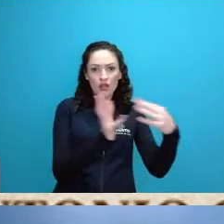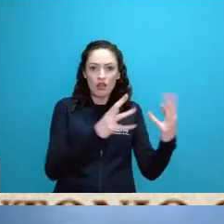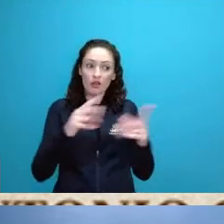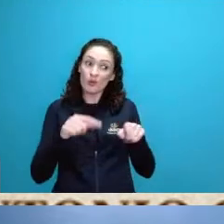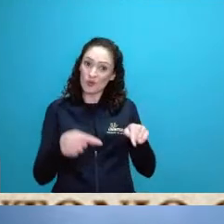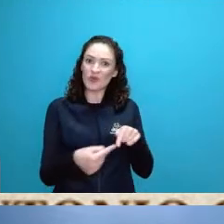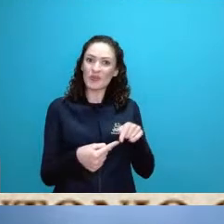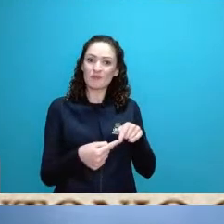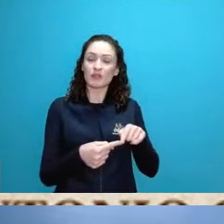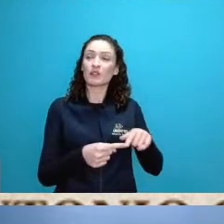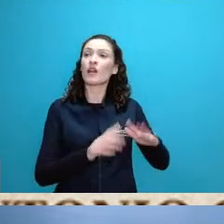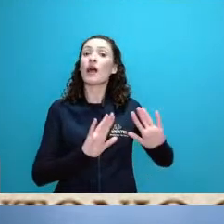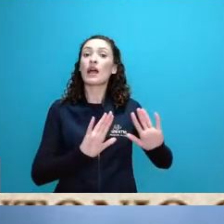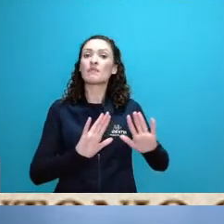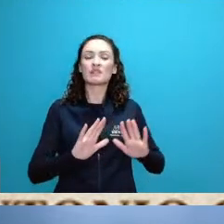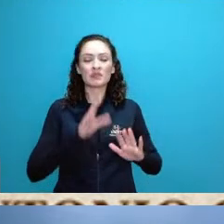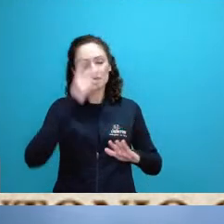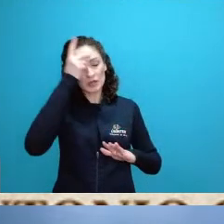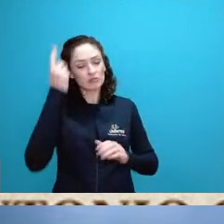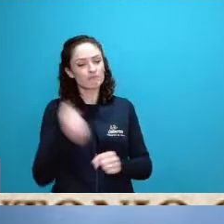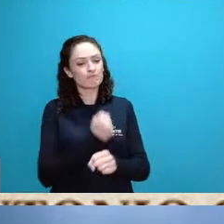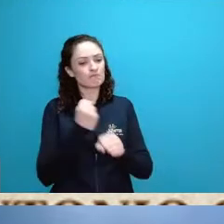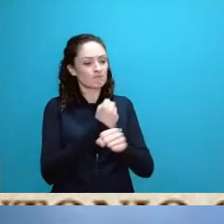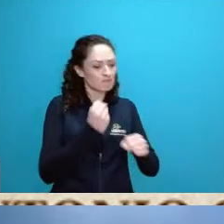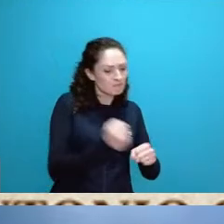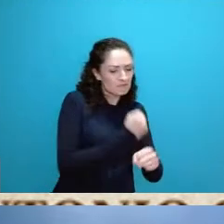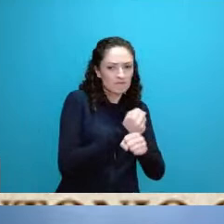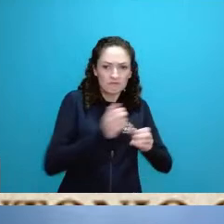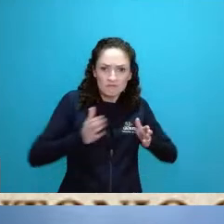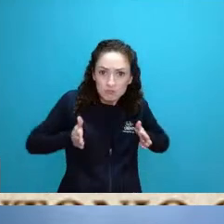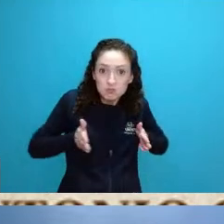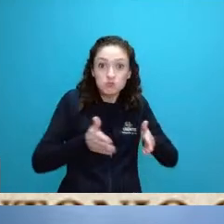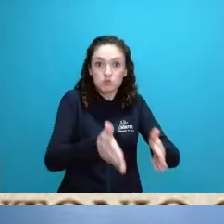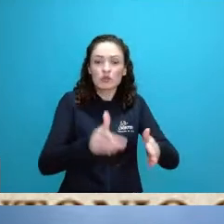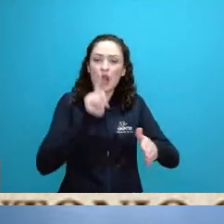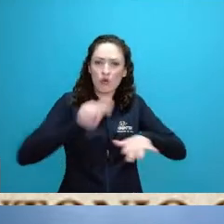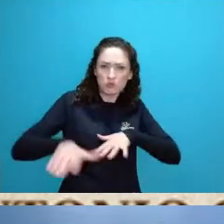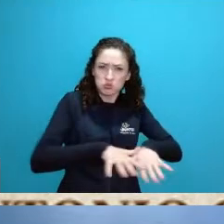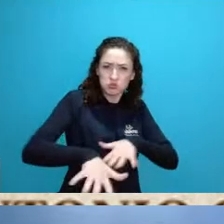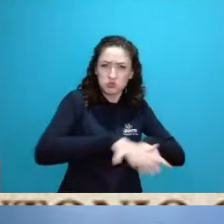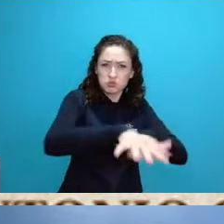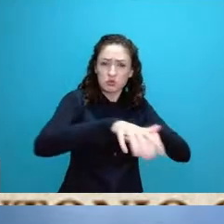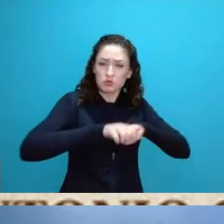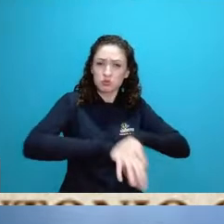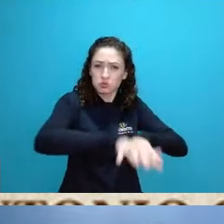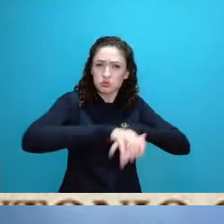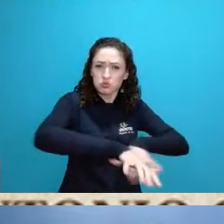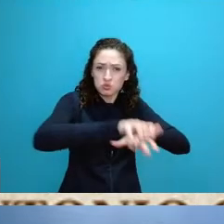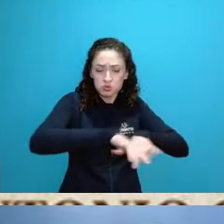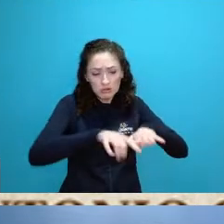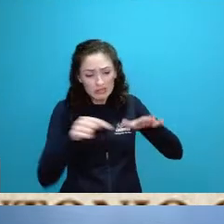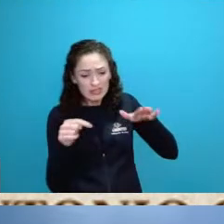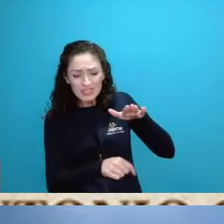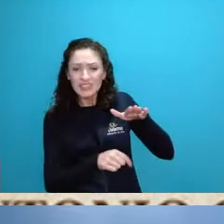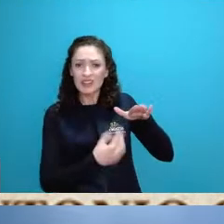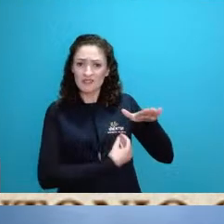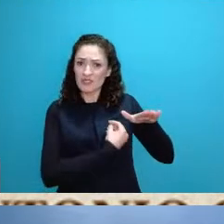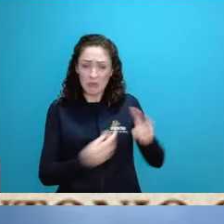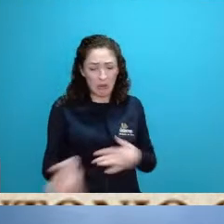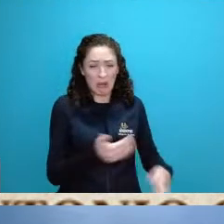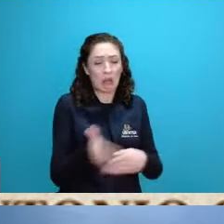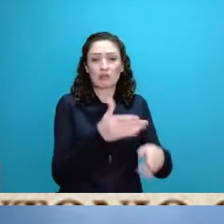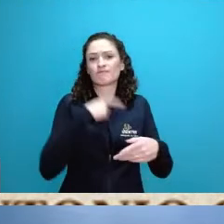daquele ecossistema de fato que era a ideia do Luiz você não tem só o meio abiótico e o biótico esses dois estão